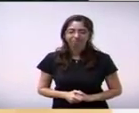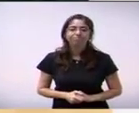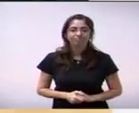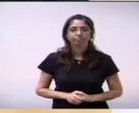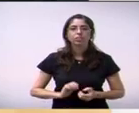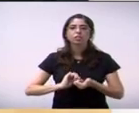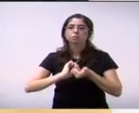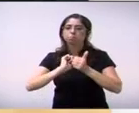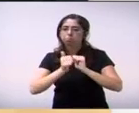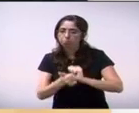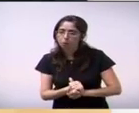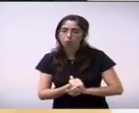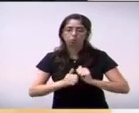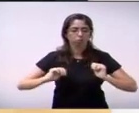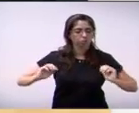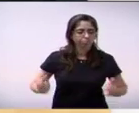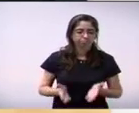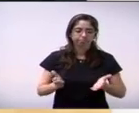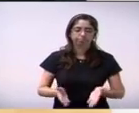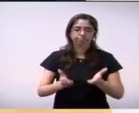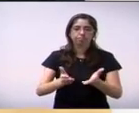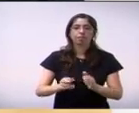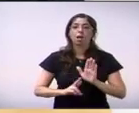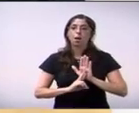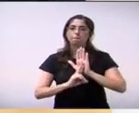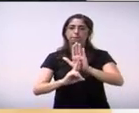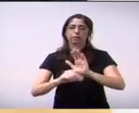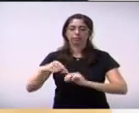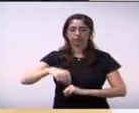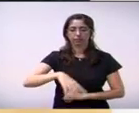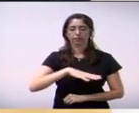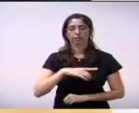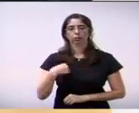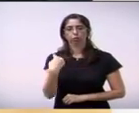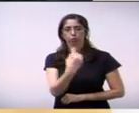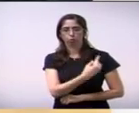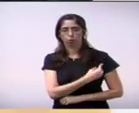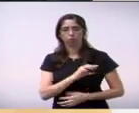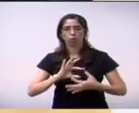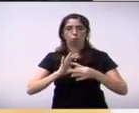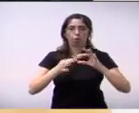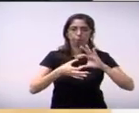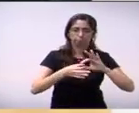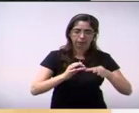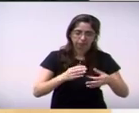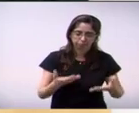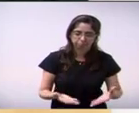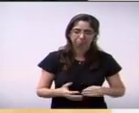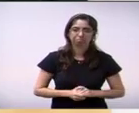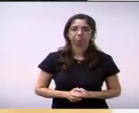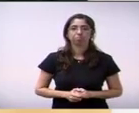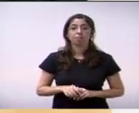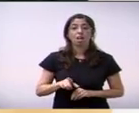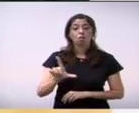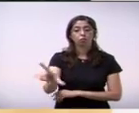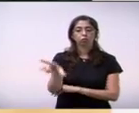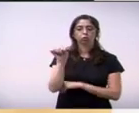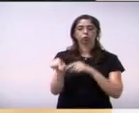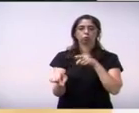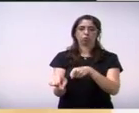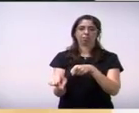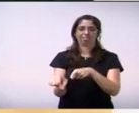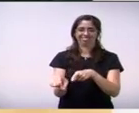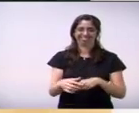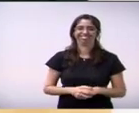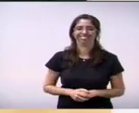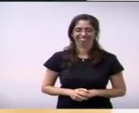como incentivo para que ele possa nos representar bem ali nas Olimpíadas só do fato de ter sido classificado ser técnico da